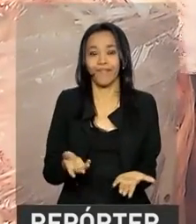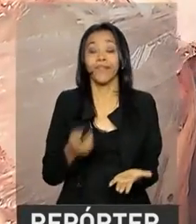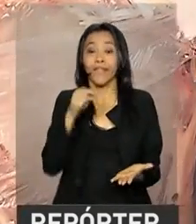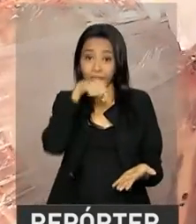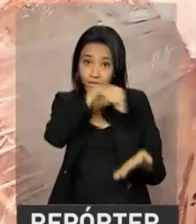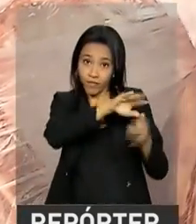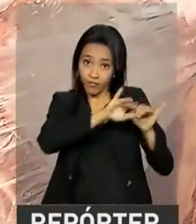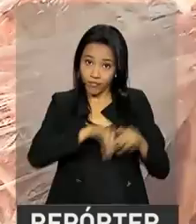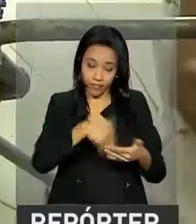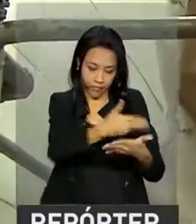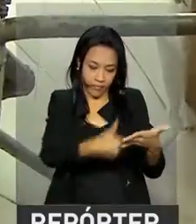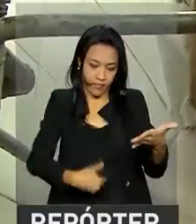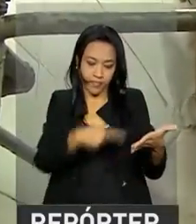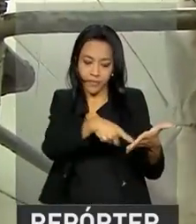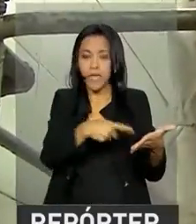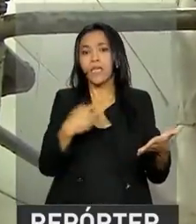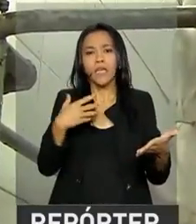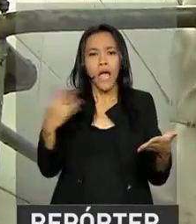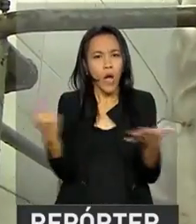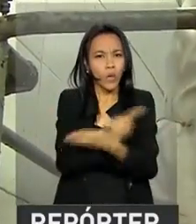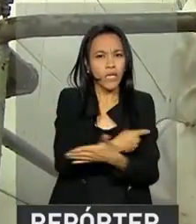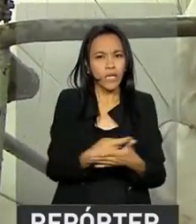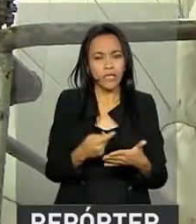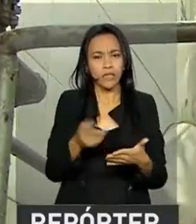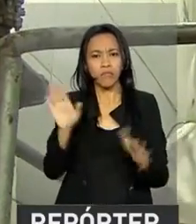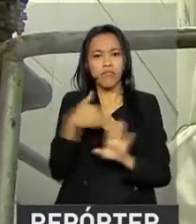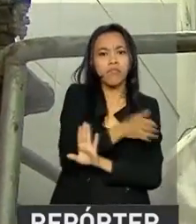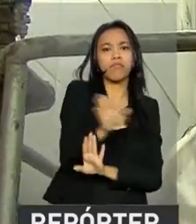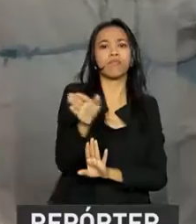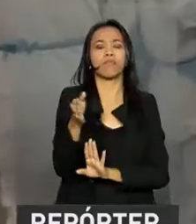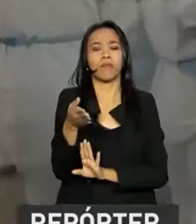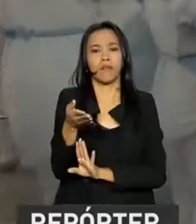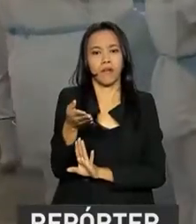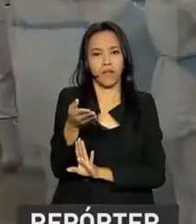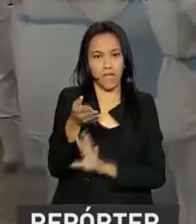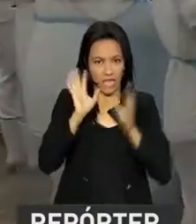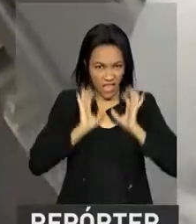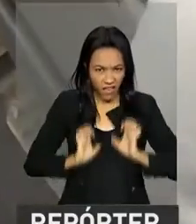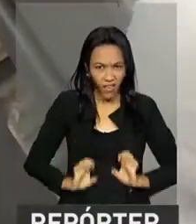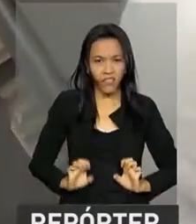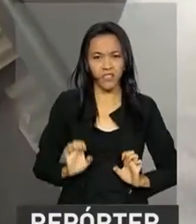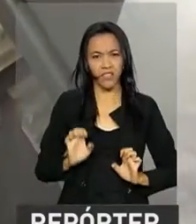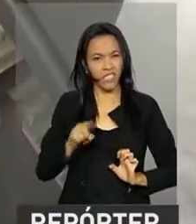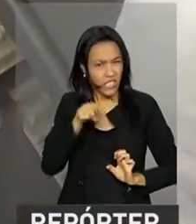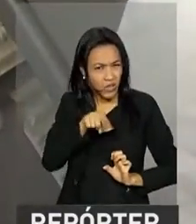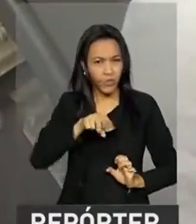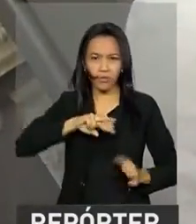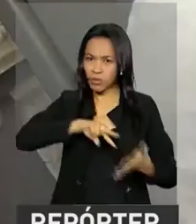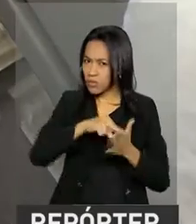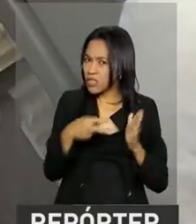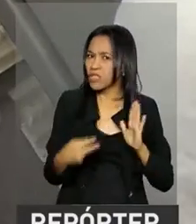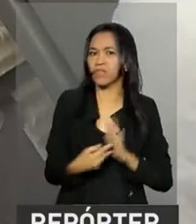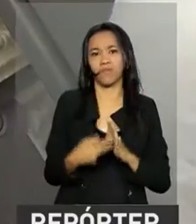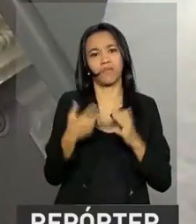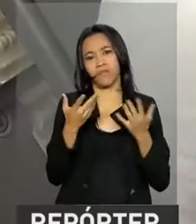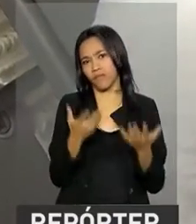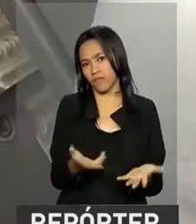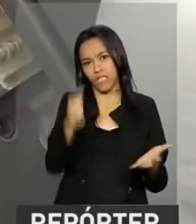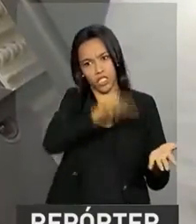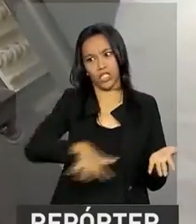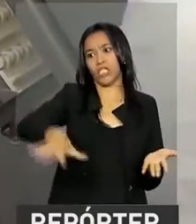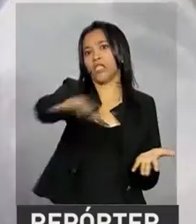nota, desvios na conduta profissional de alguns servidores não representam um mau funcionamento